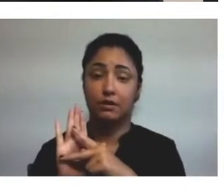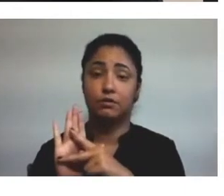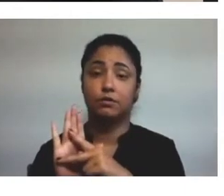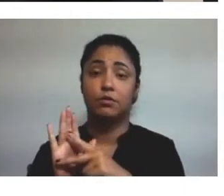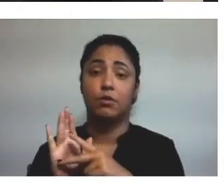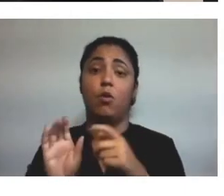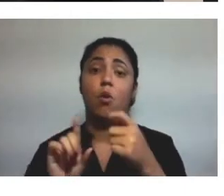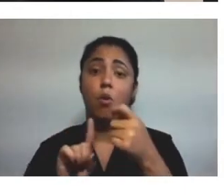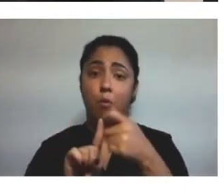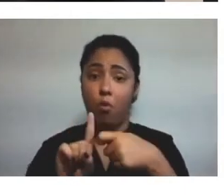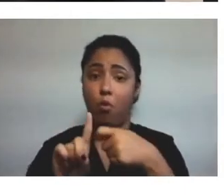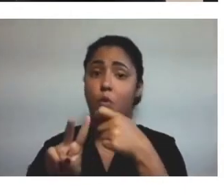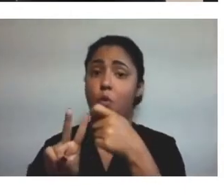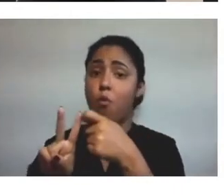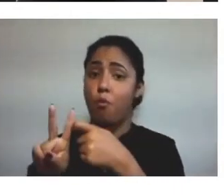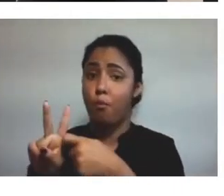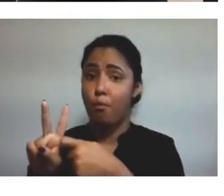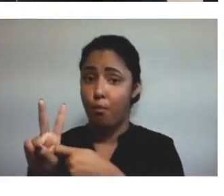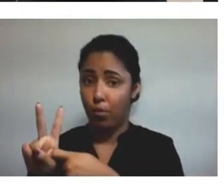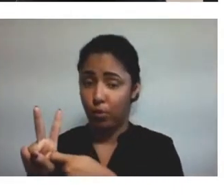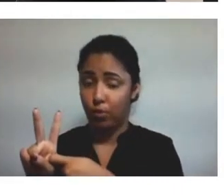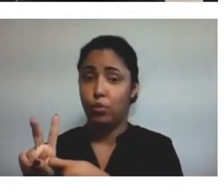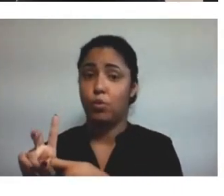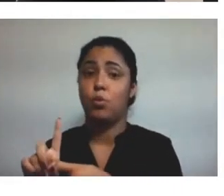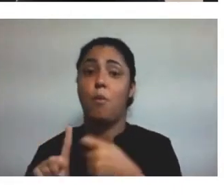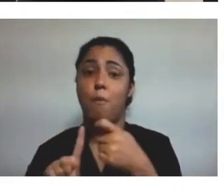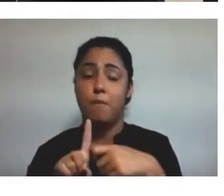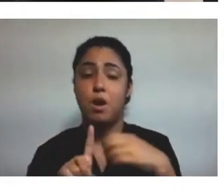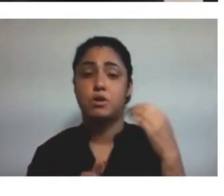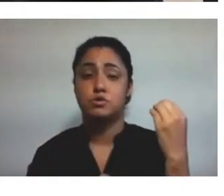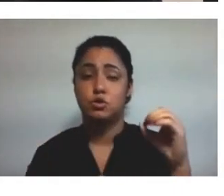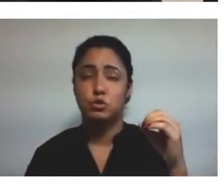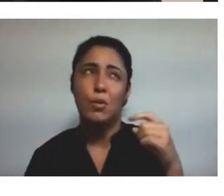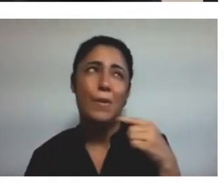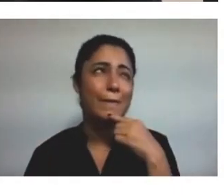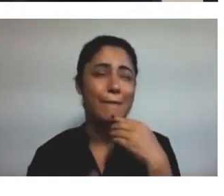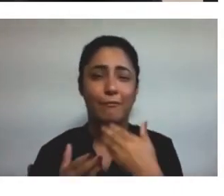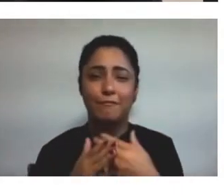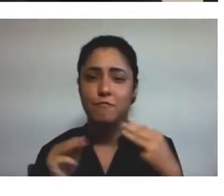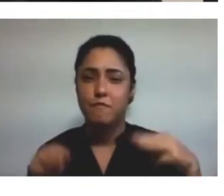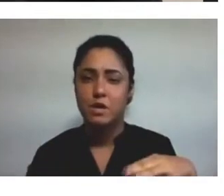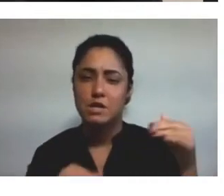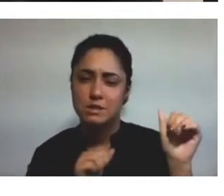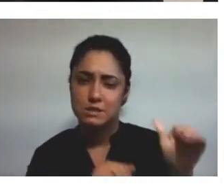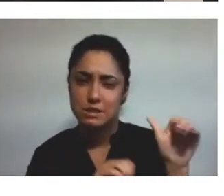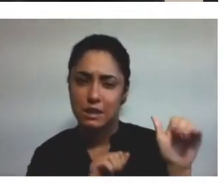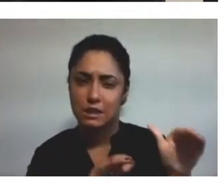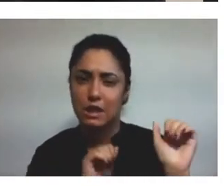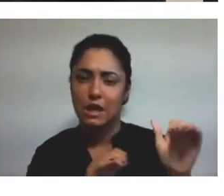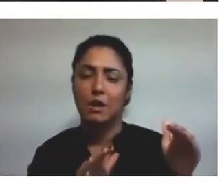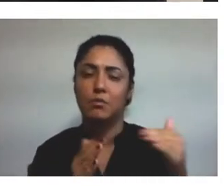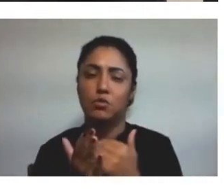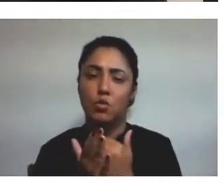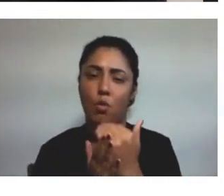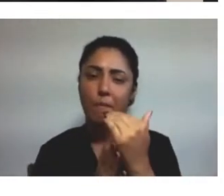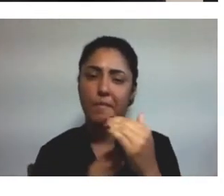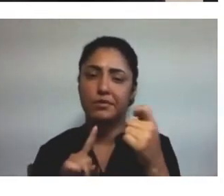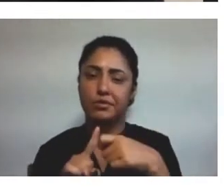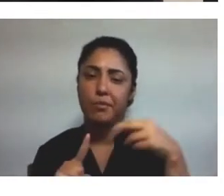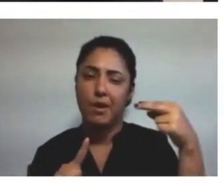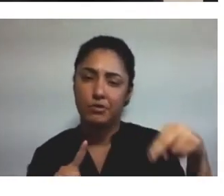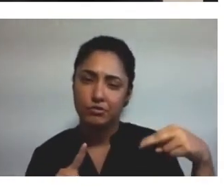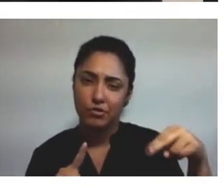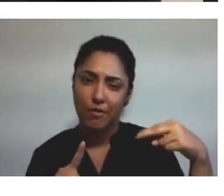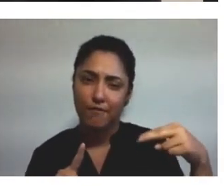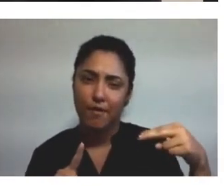de campanha, que foram entre os meses de outubro, aliás, fim de setembro, até o início de novembro, se eu não me engano. Porque